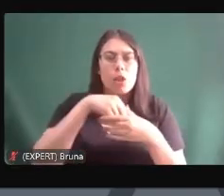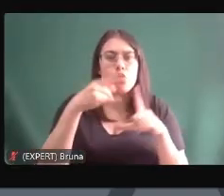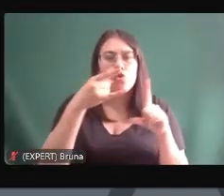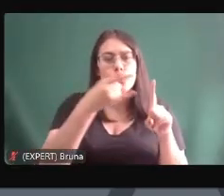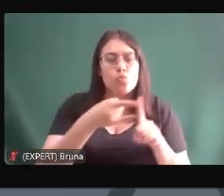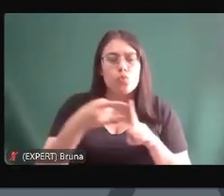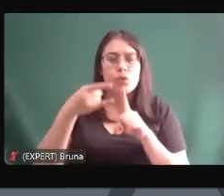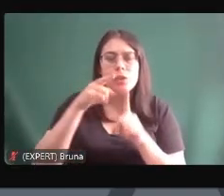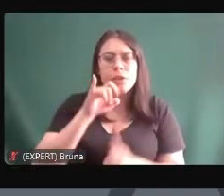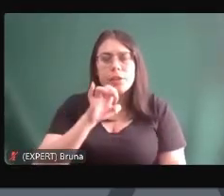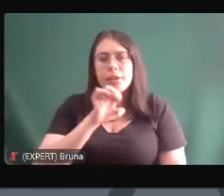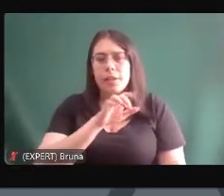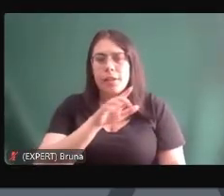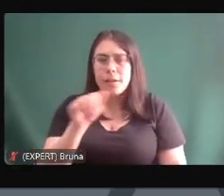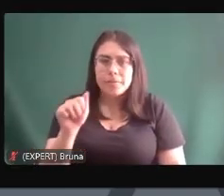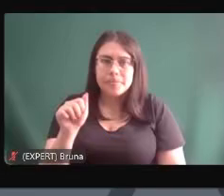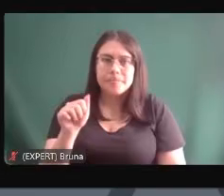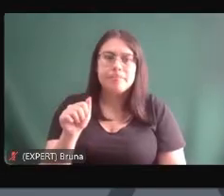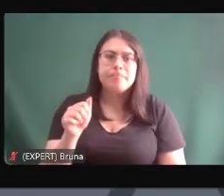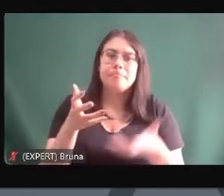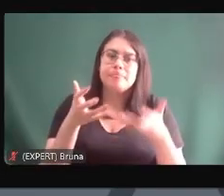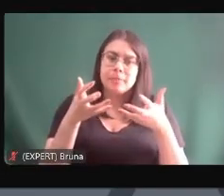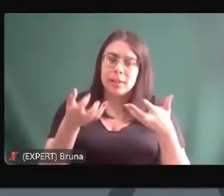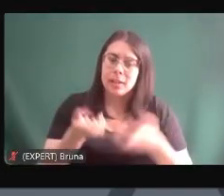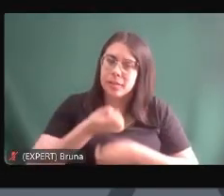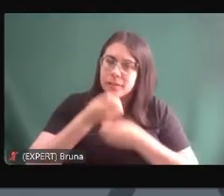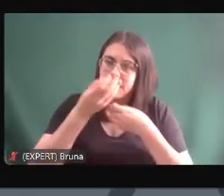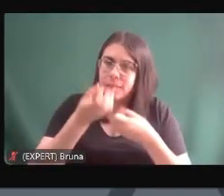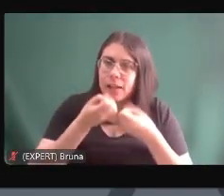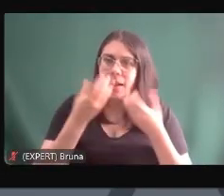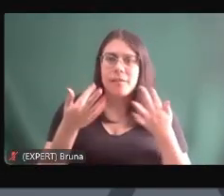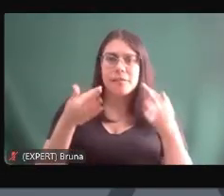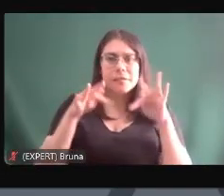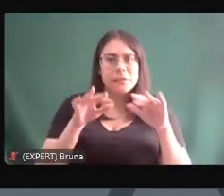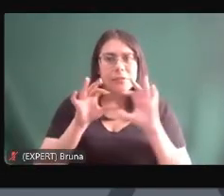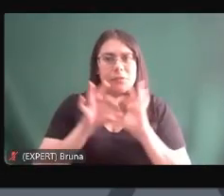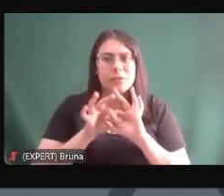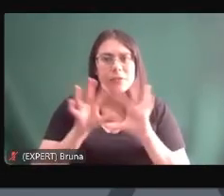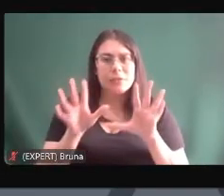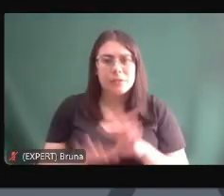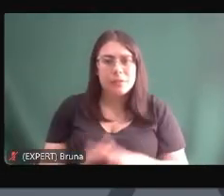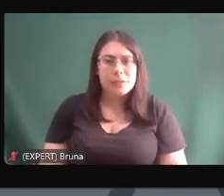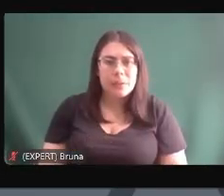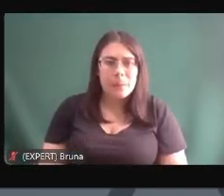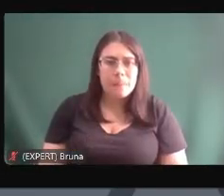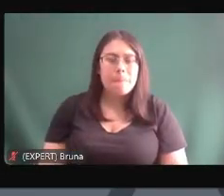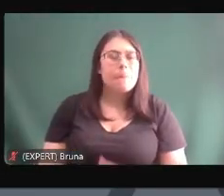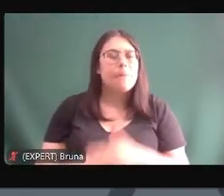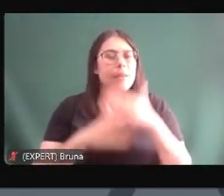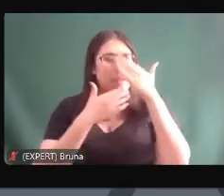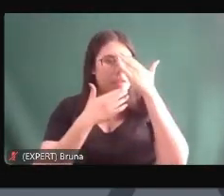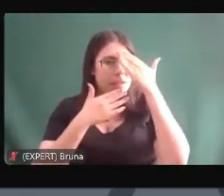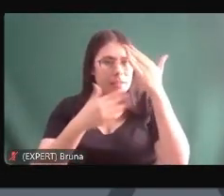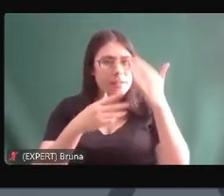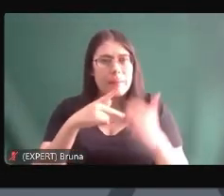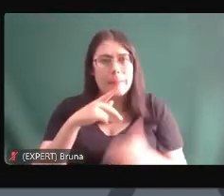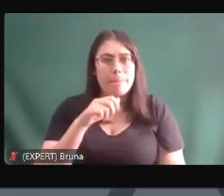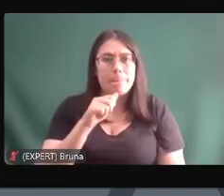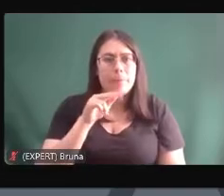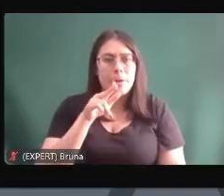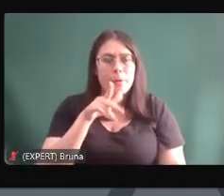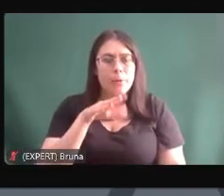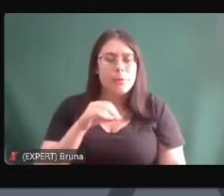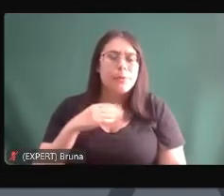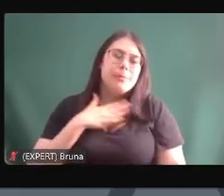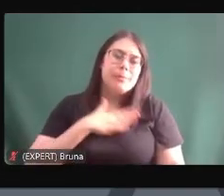se quiser fazer algumas considerações finais Bruno fica à vontade queria agradecer Paulo foi um prazer bater esse papo com